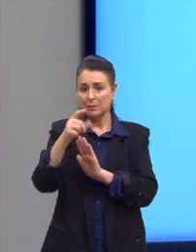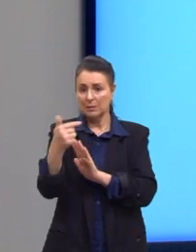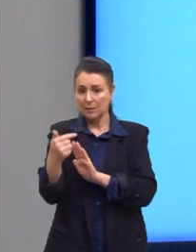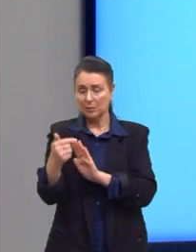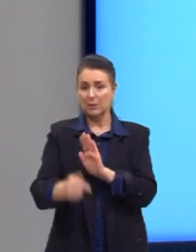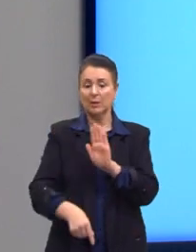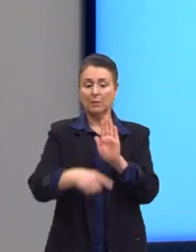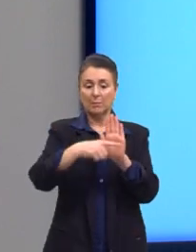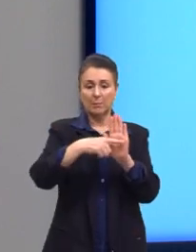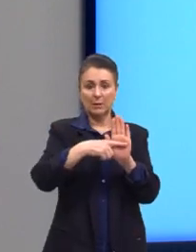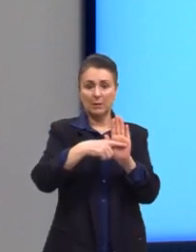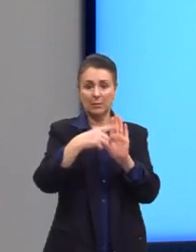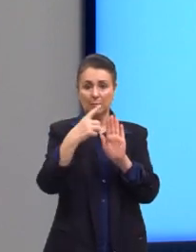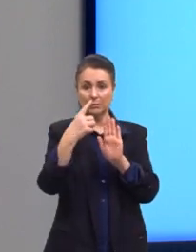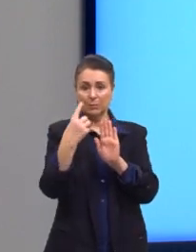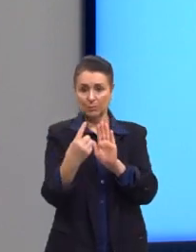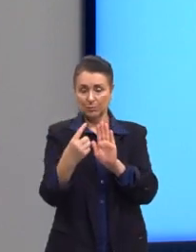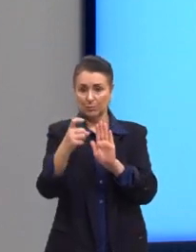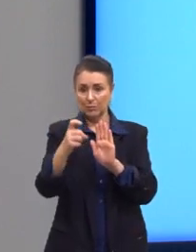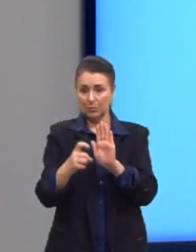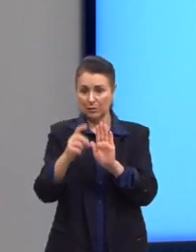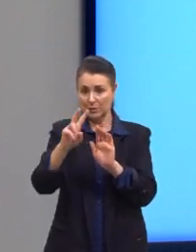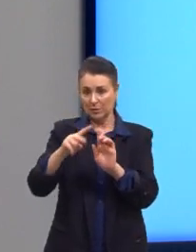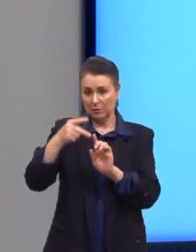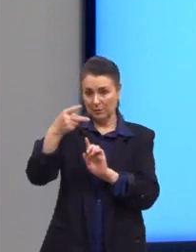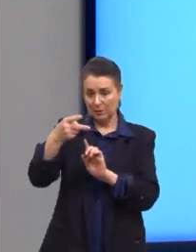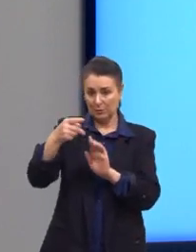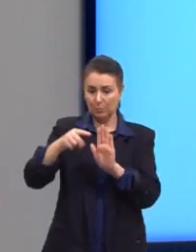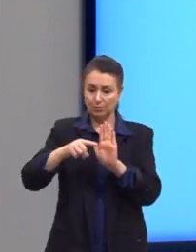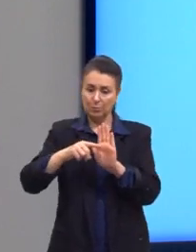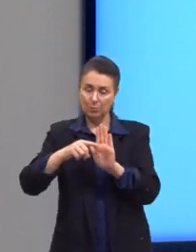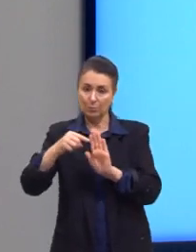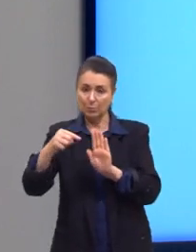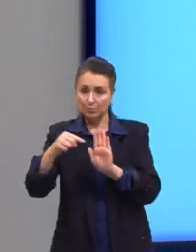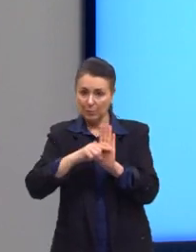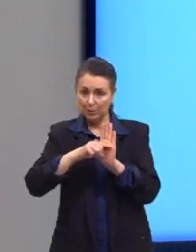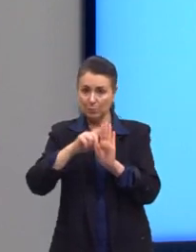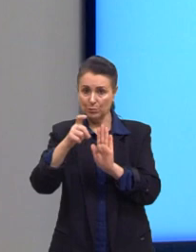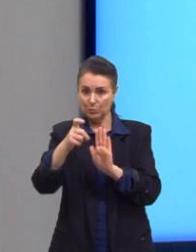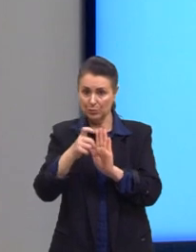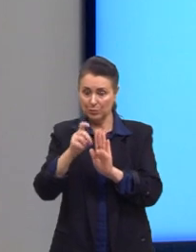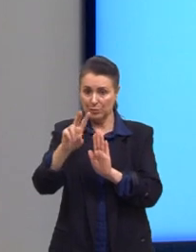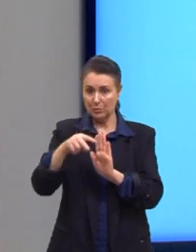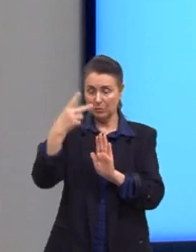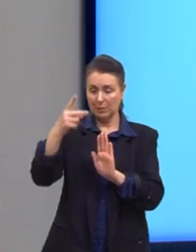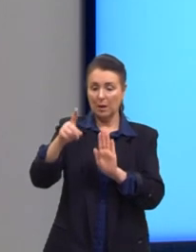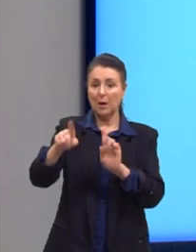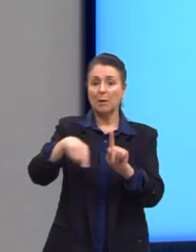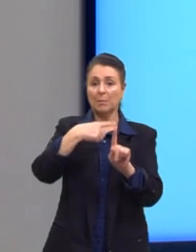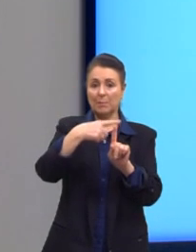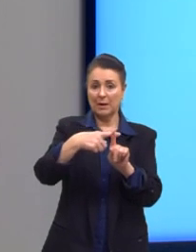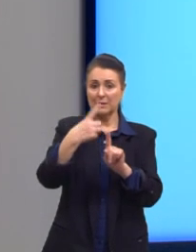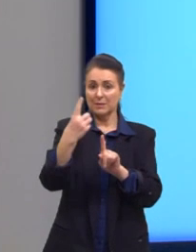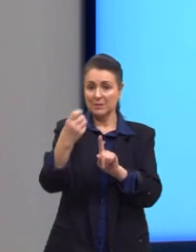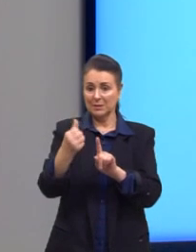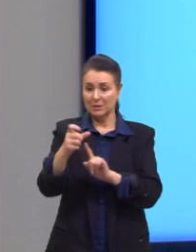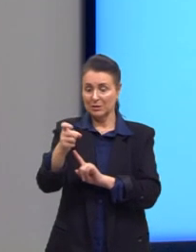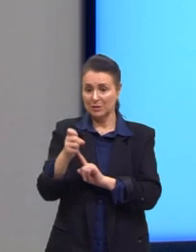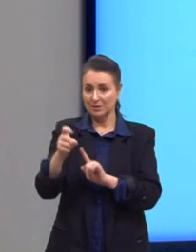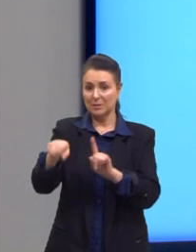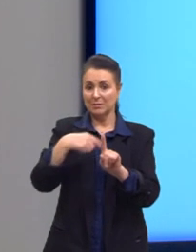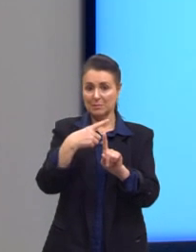menos 1x², ou menos x², mais 16x, mais 57.